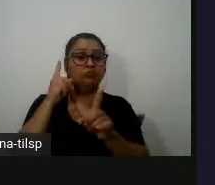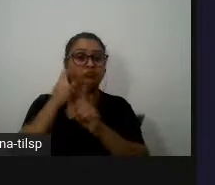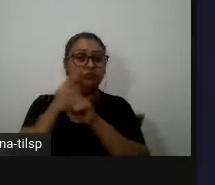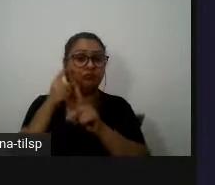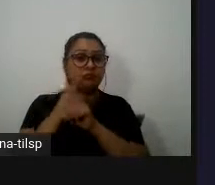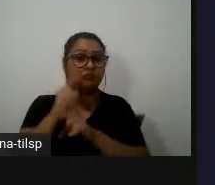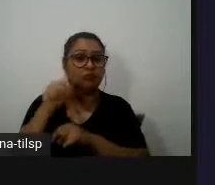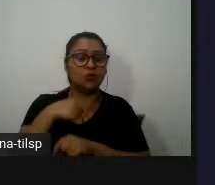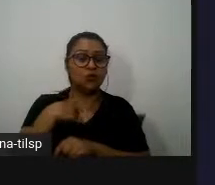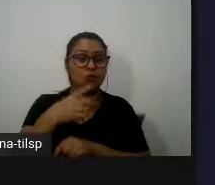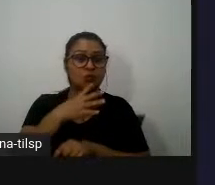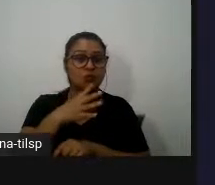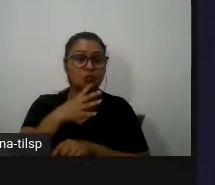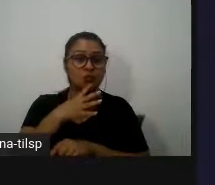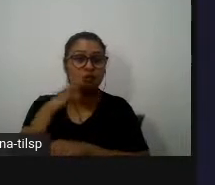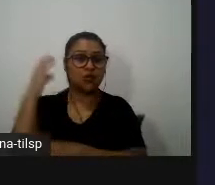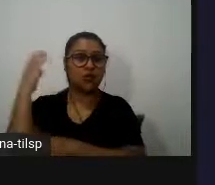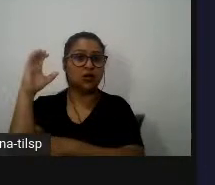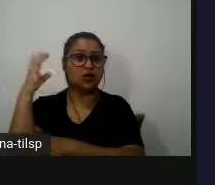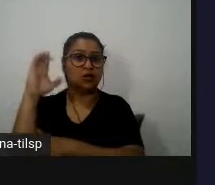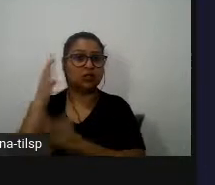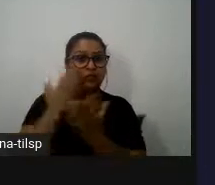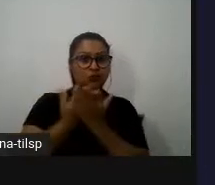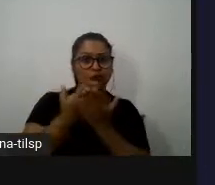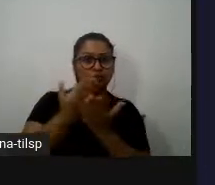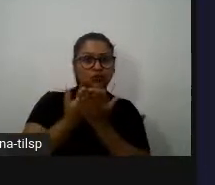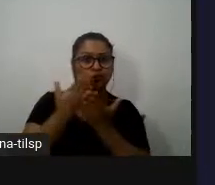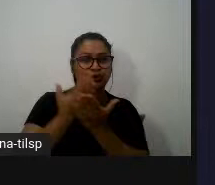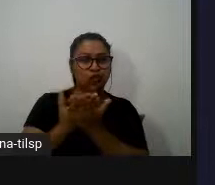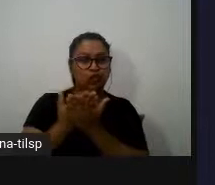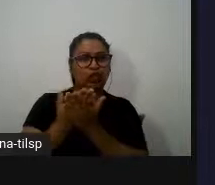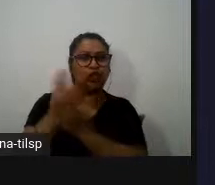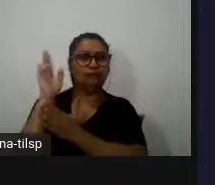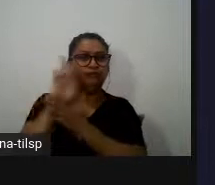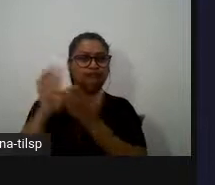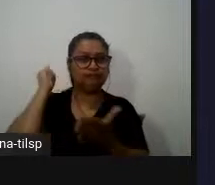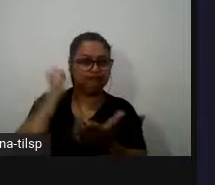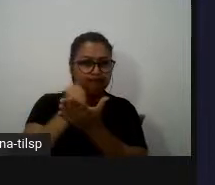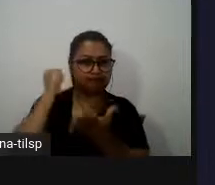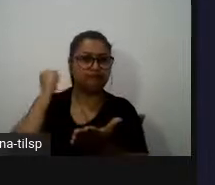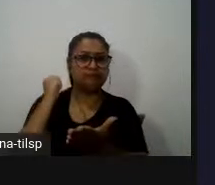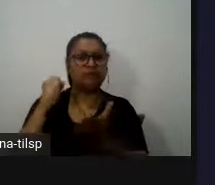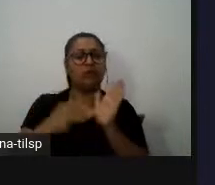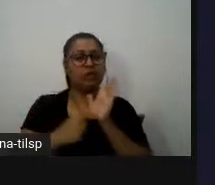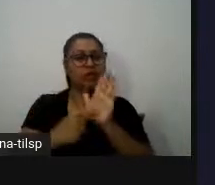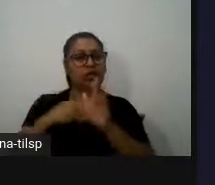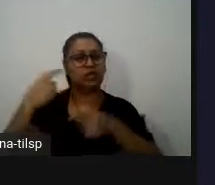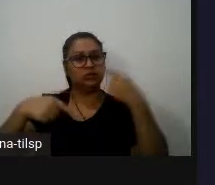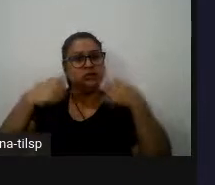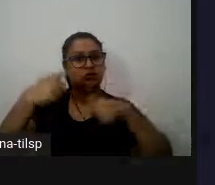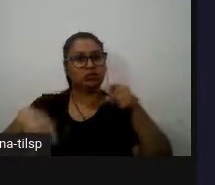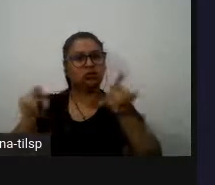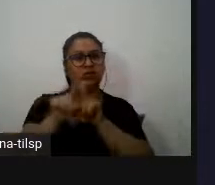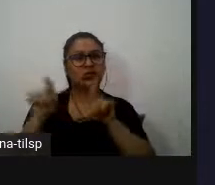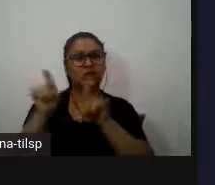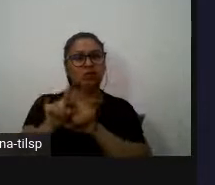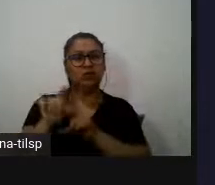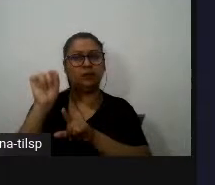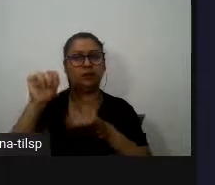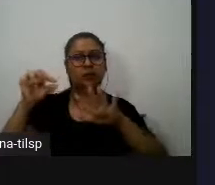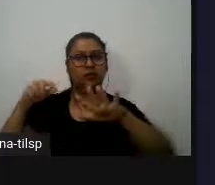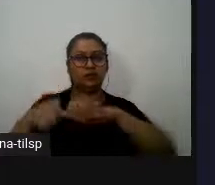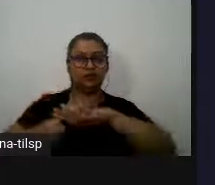conhecimento científico estudado validado discutido e apresentado das notícias falsas